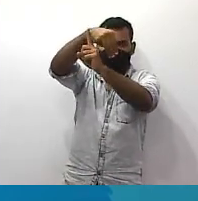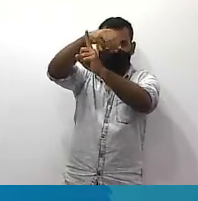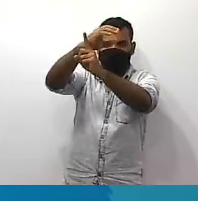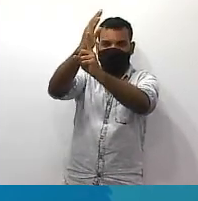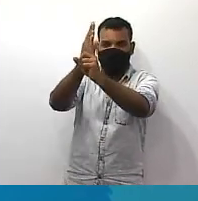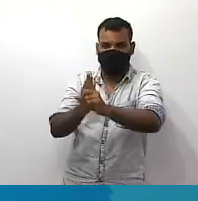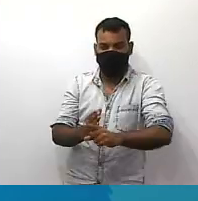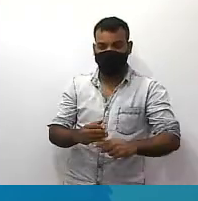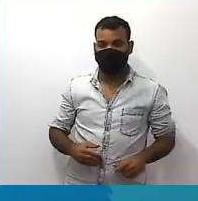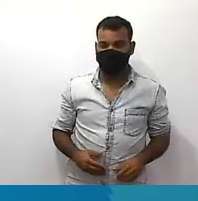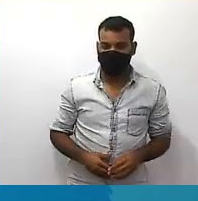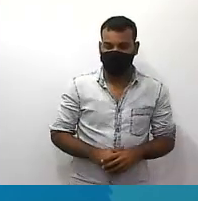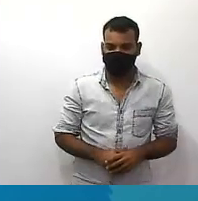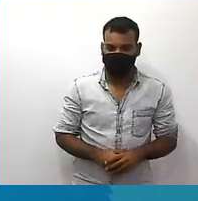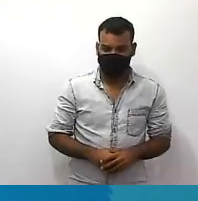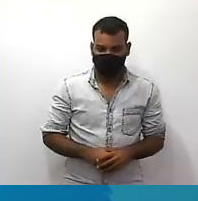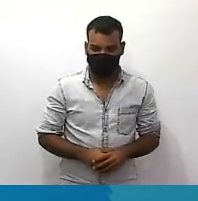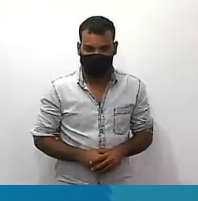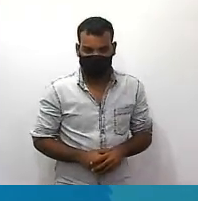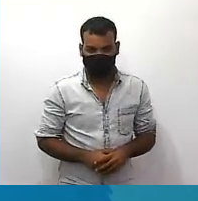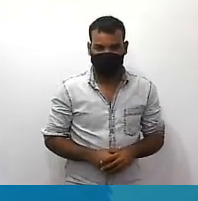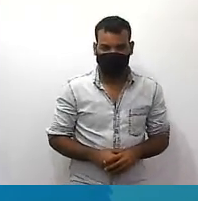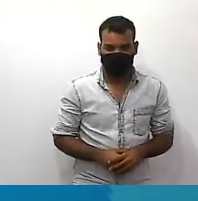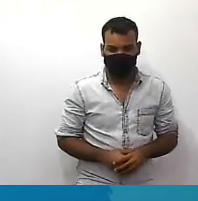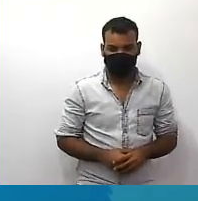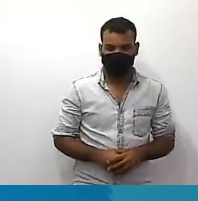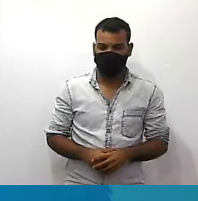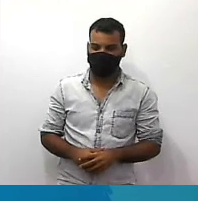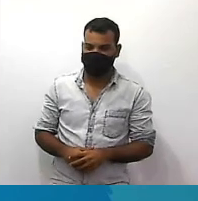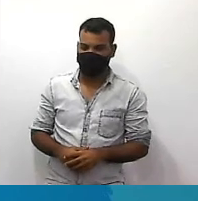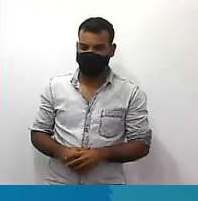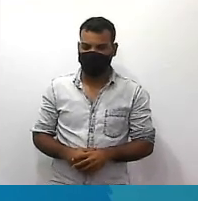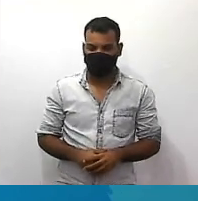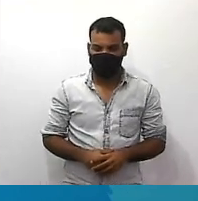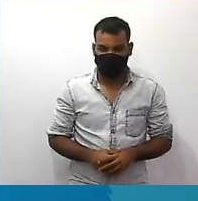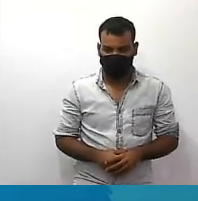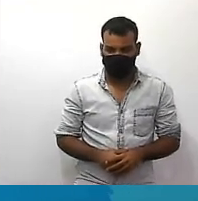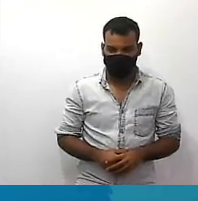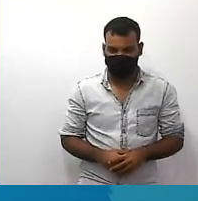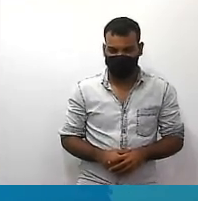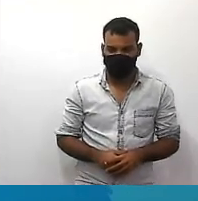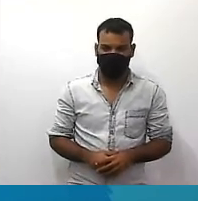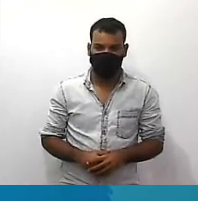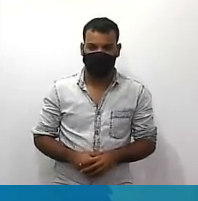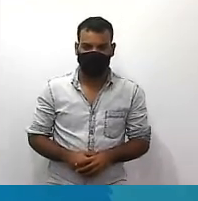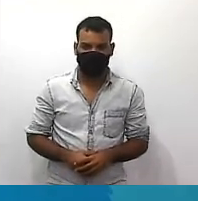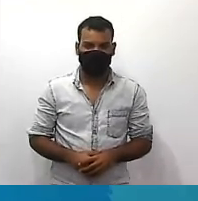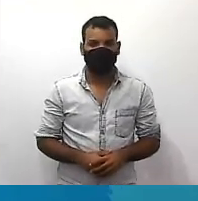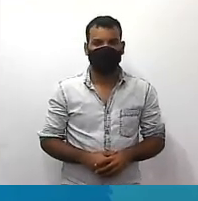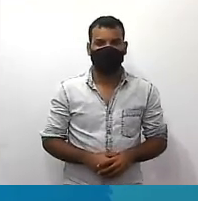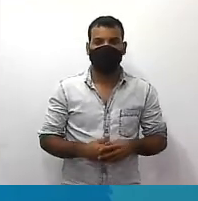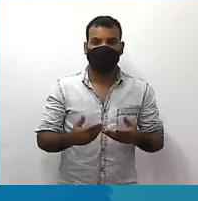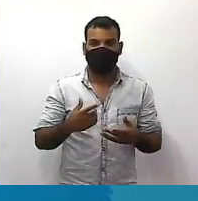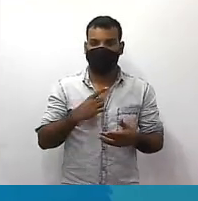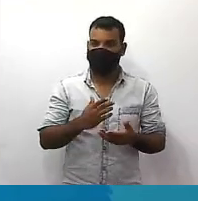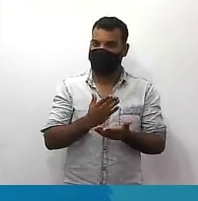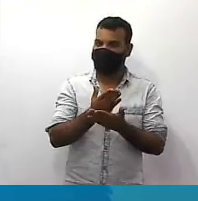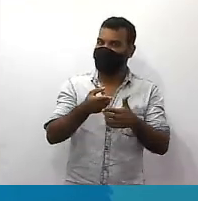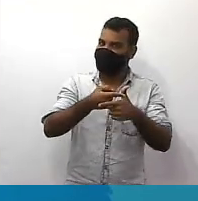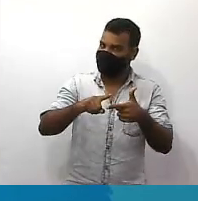então se é a multiplicação dos denominadores para eu fazer a operação inversa eu vou dividir